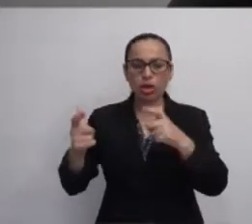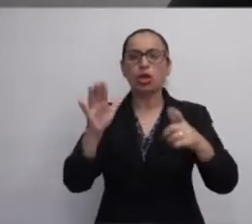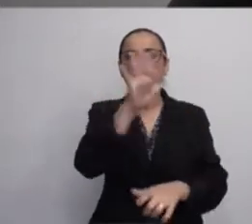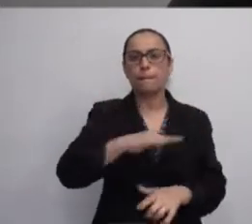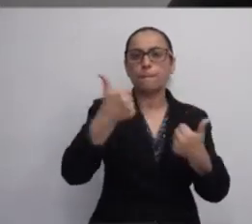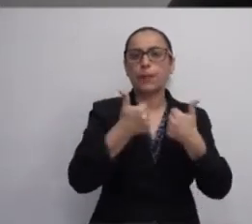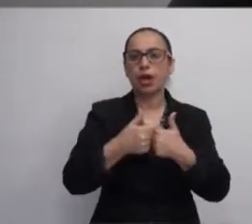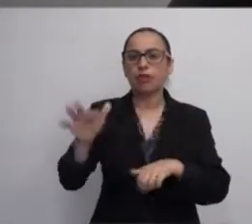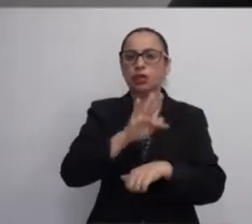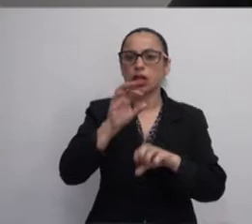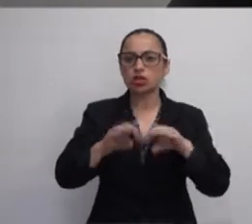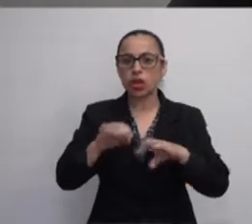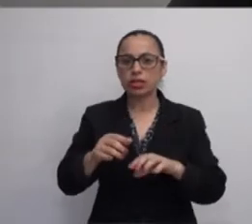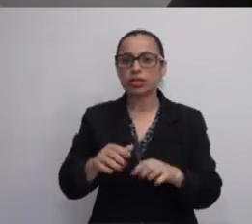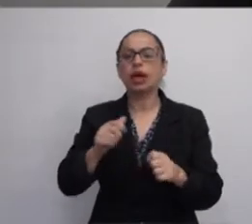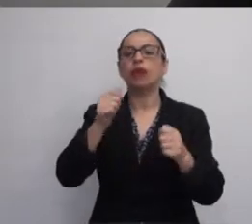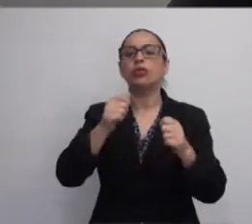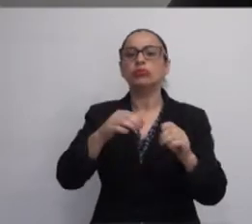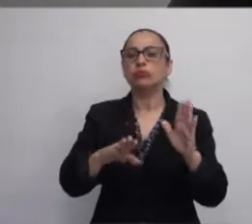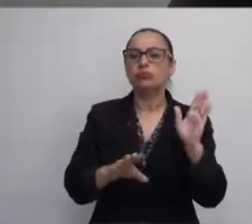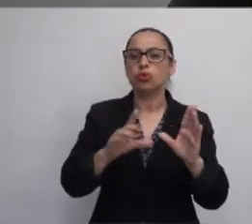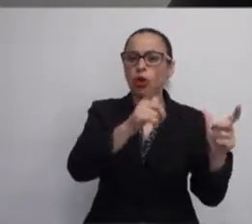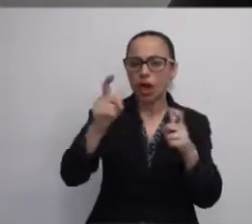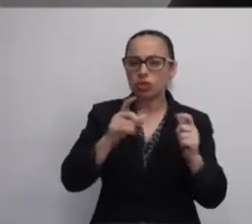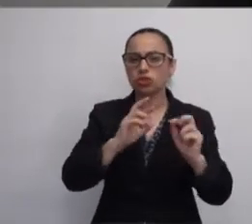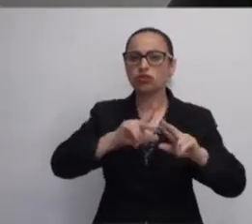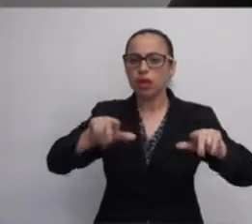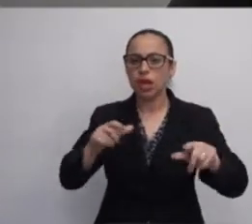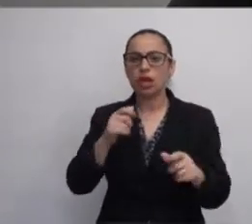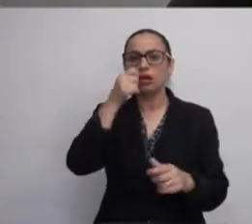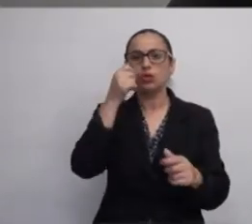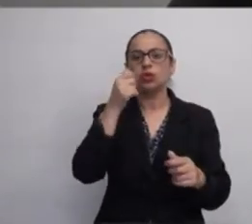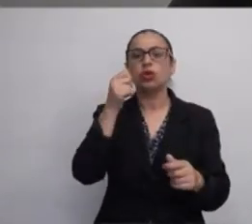da Faculdade de Educação de Belo Horizonte, como a